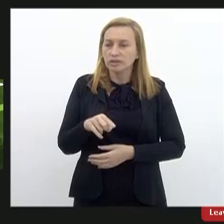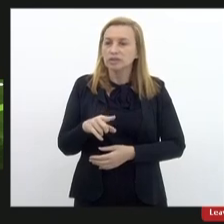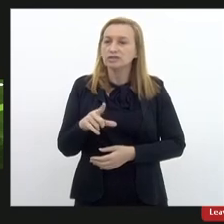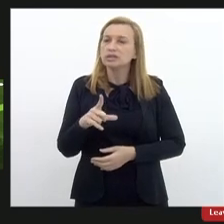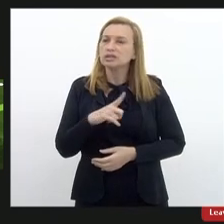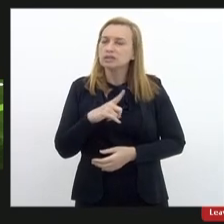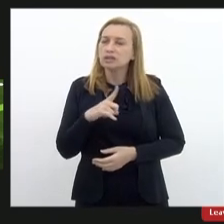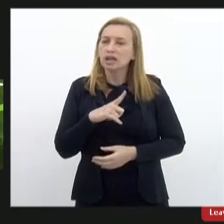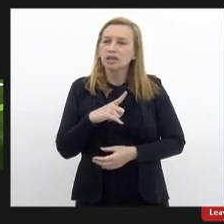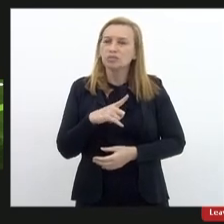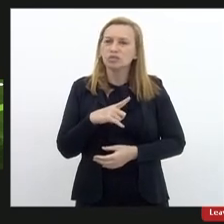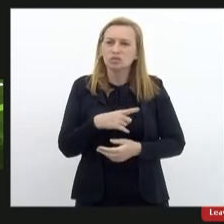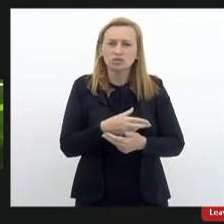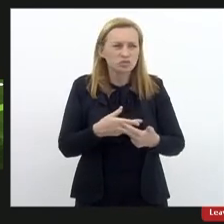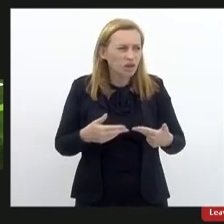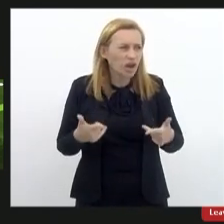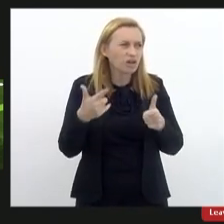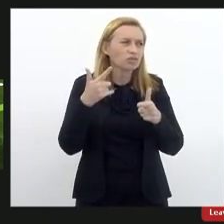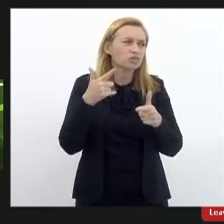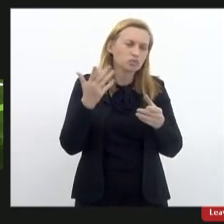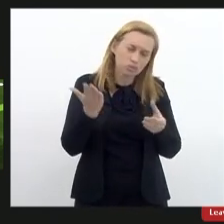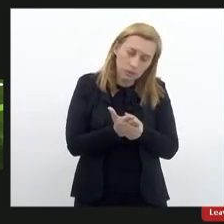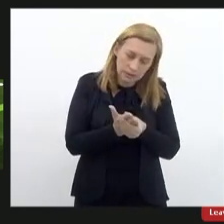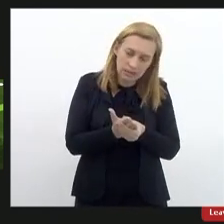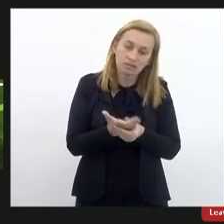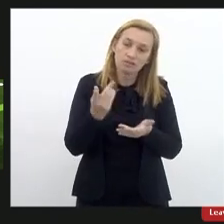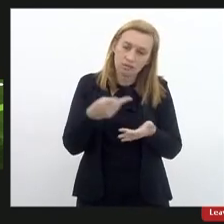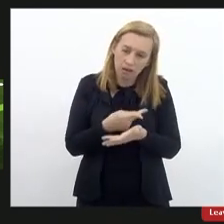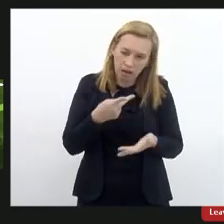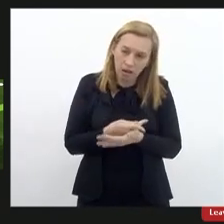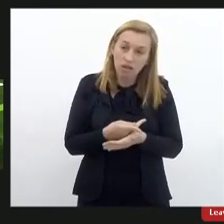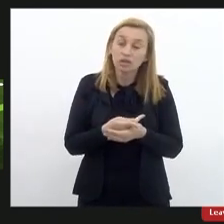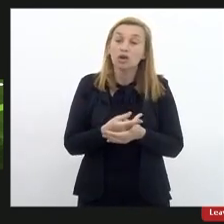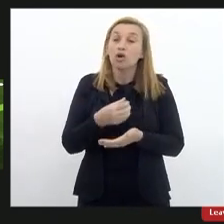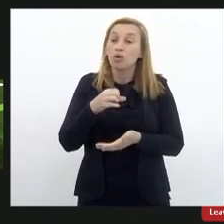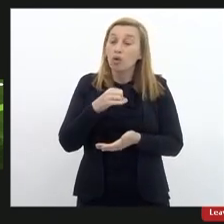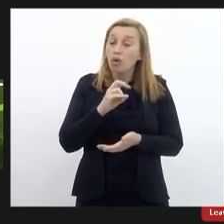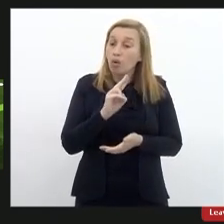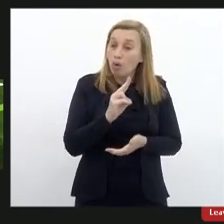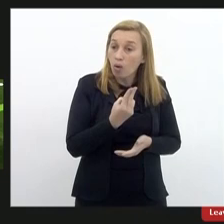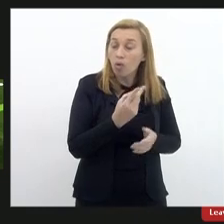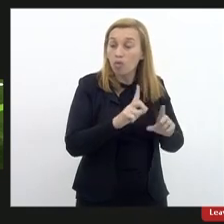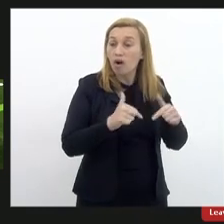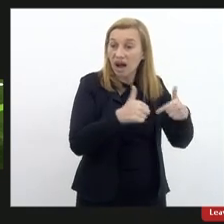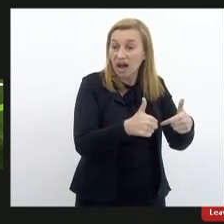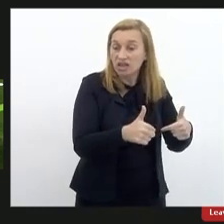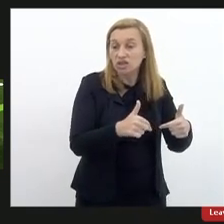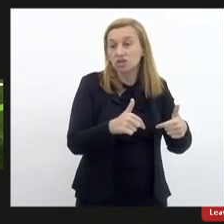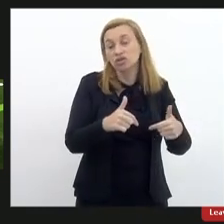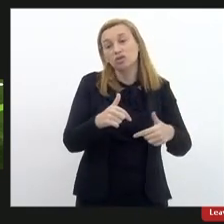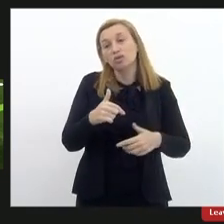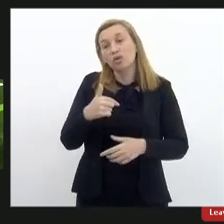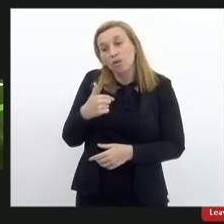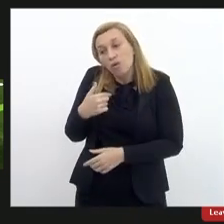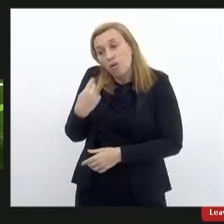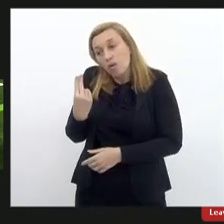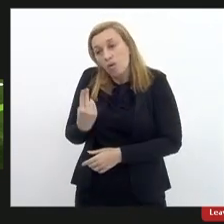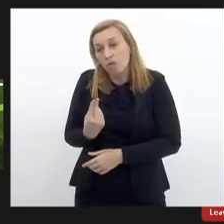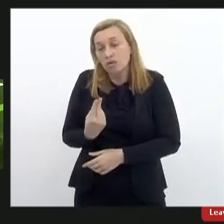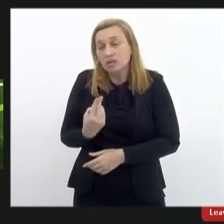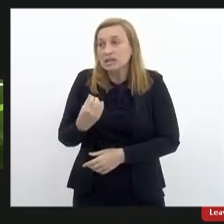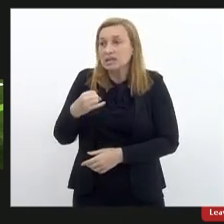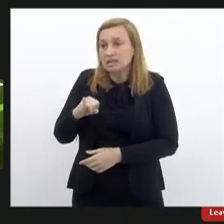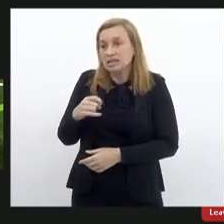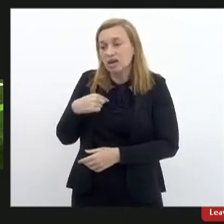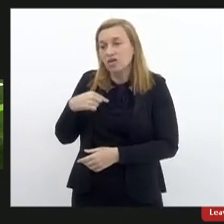temos muitos desses processos, muitos, ou se faz alguma coisa ou eu, sinceramente, se eu